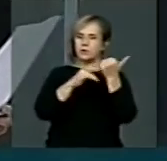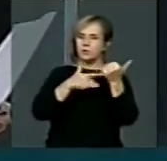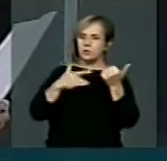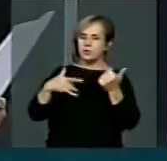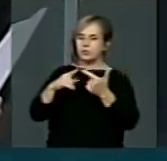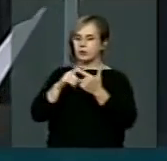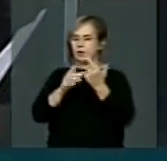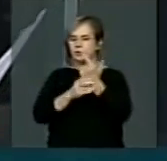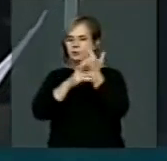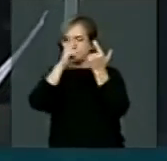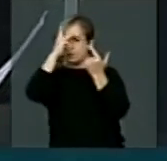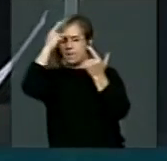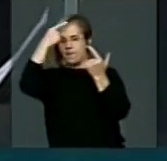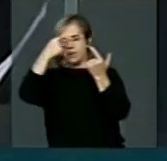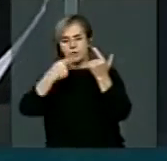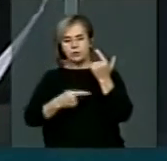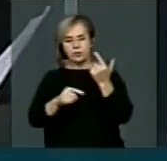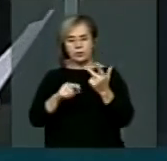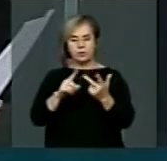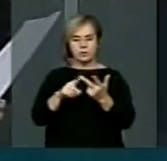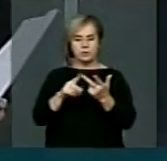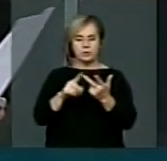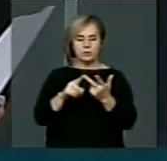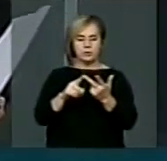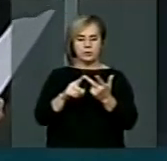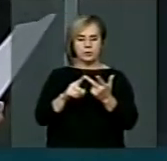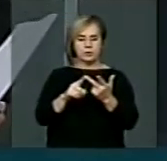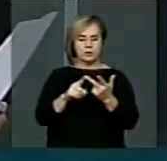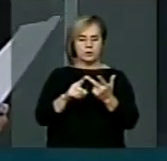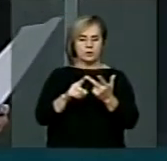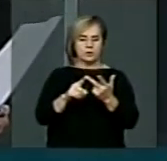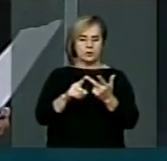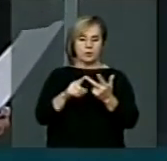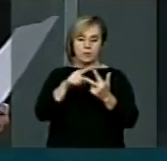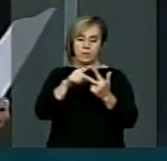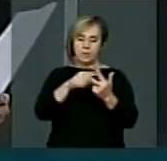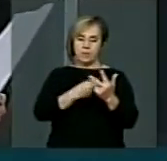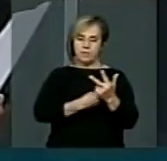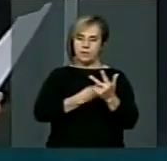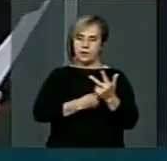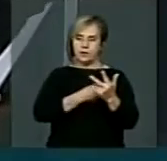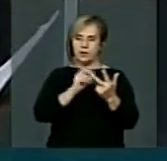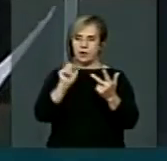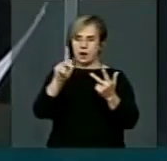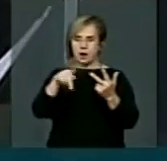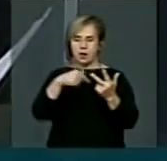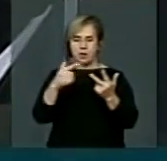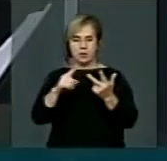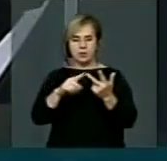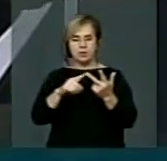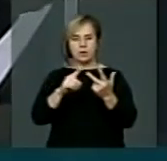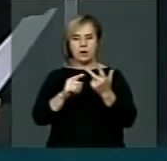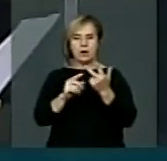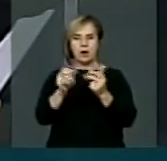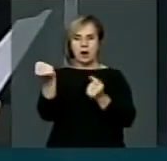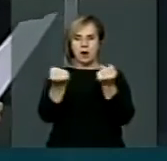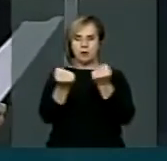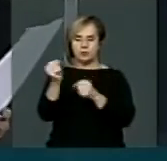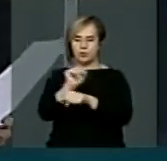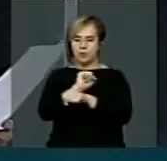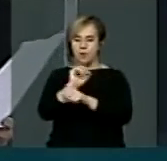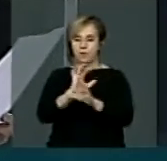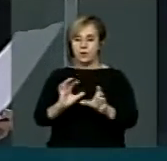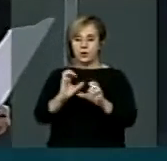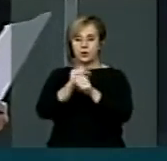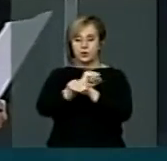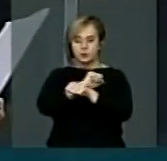seguro de pessoas, e abre-se o parênteses especial, vida, acidentes e previdência, e seguro para automóveis. Juntos,